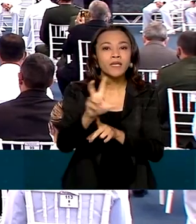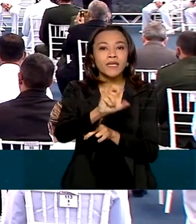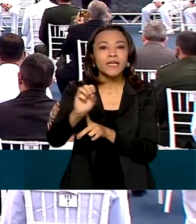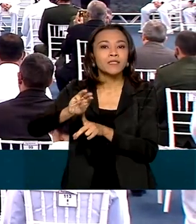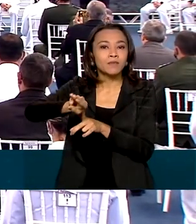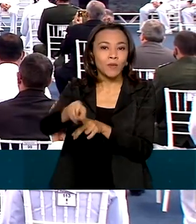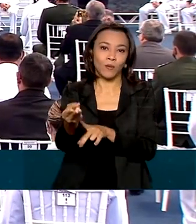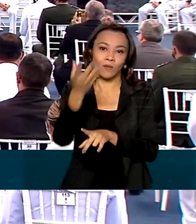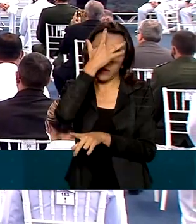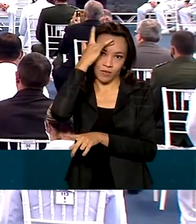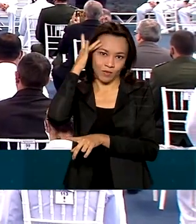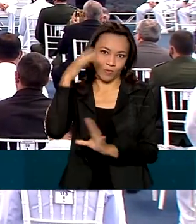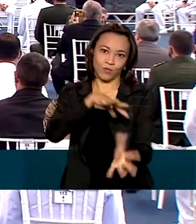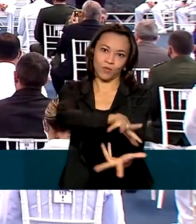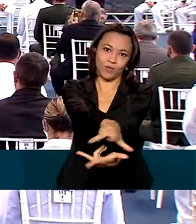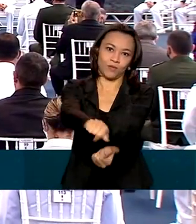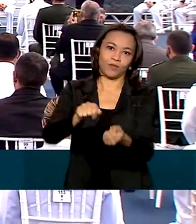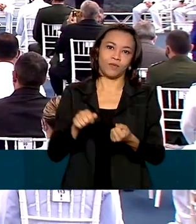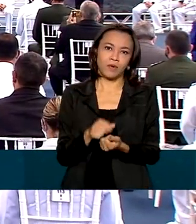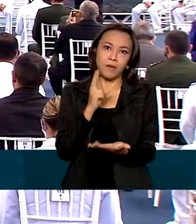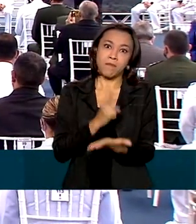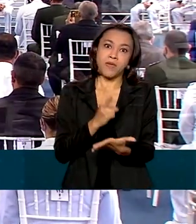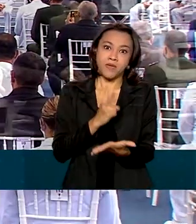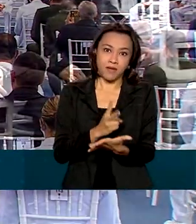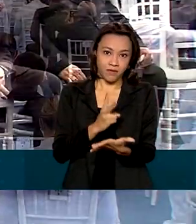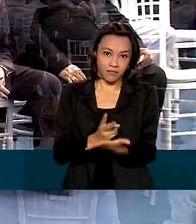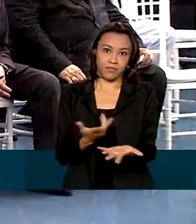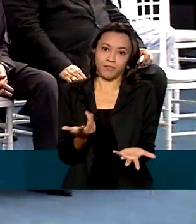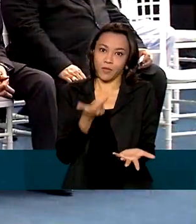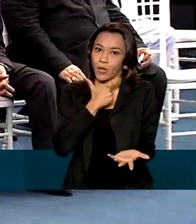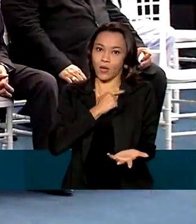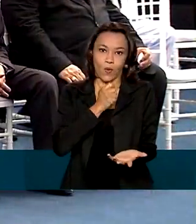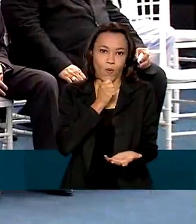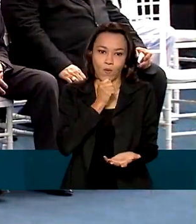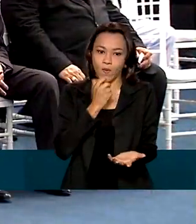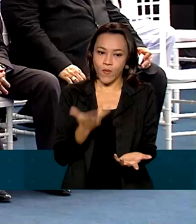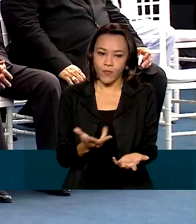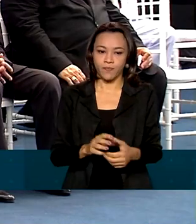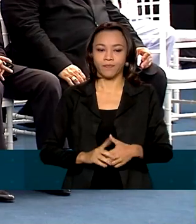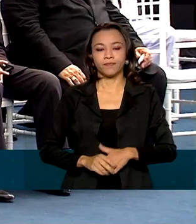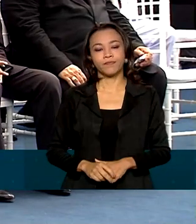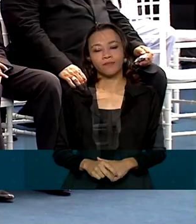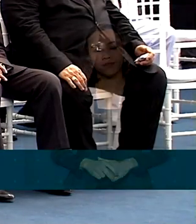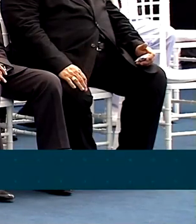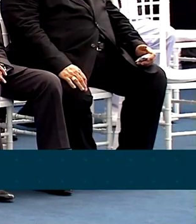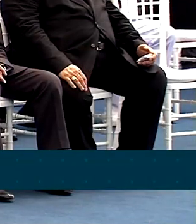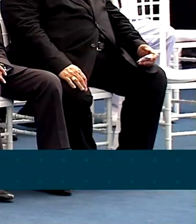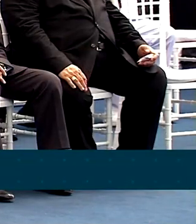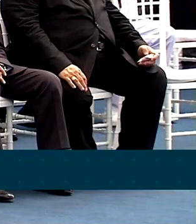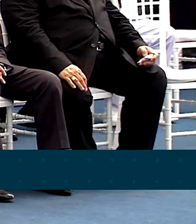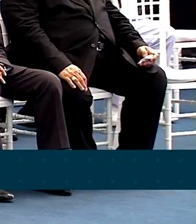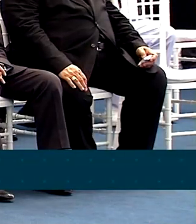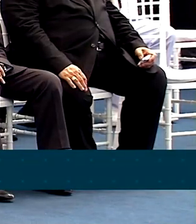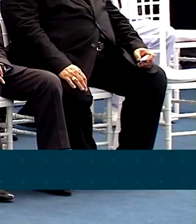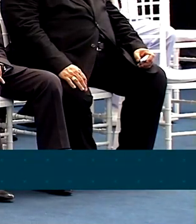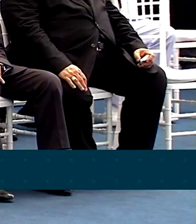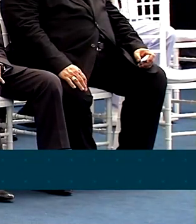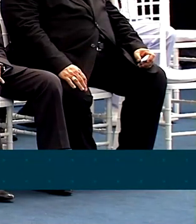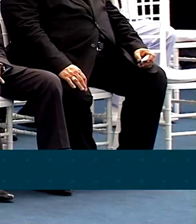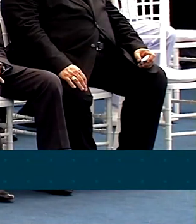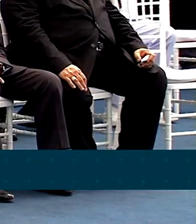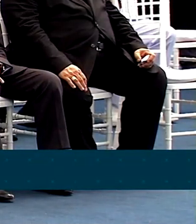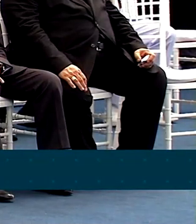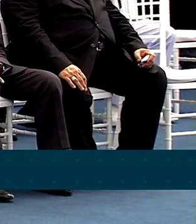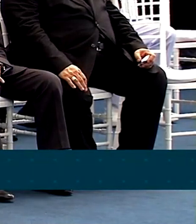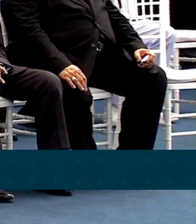habitantes, mesmo quem não ganhou a medalha, os meus cumprimentos, o meu